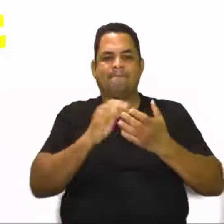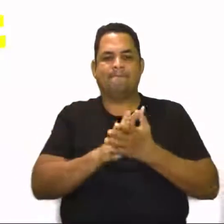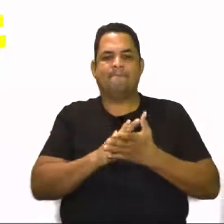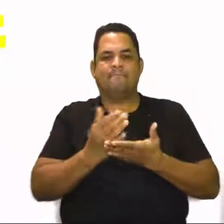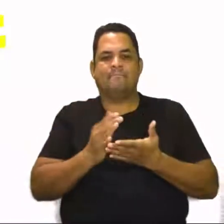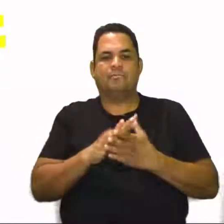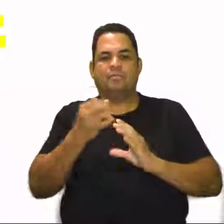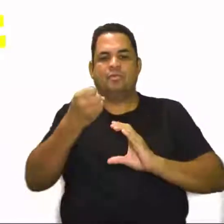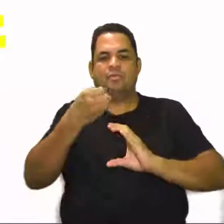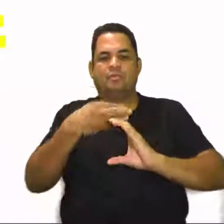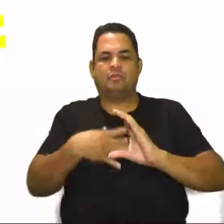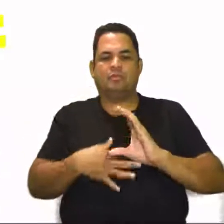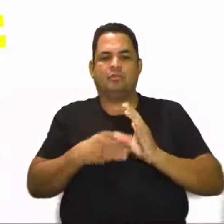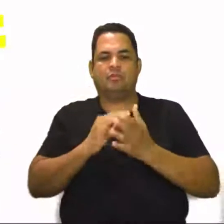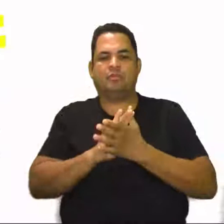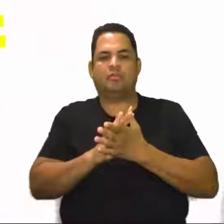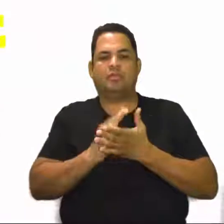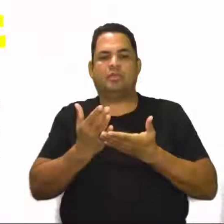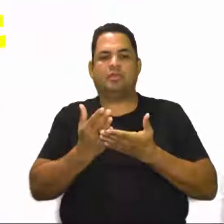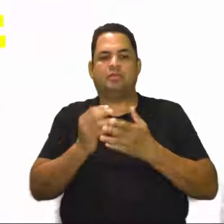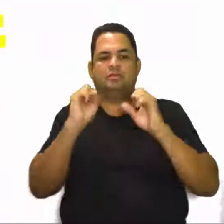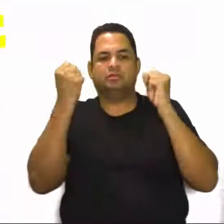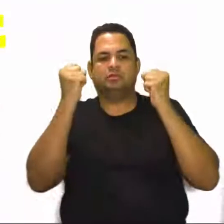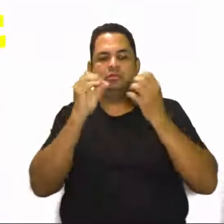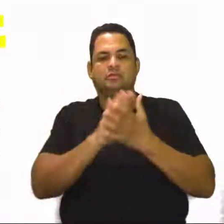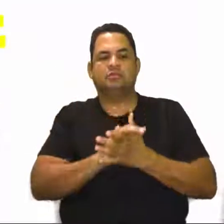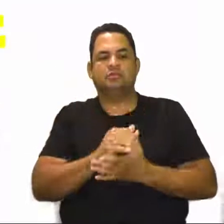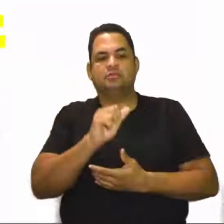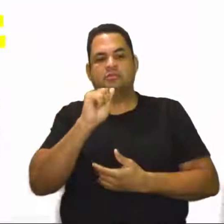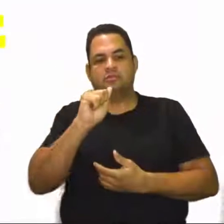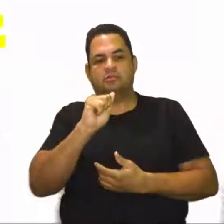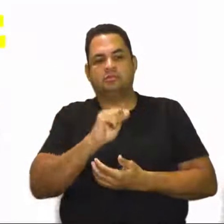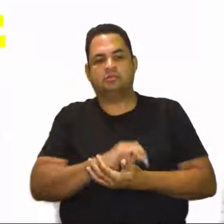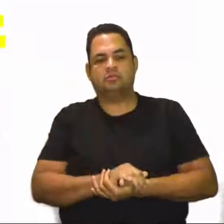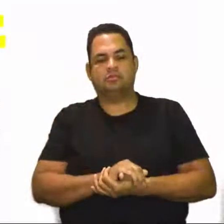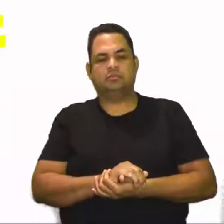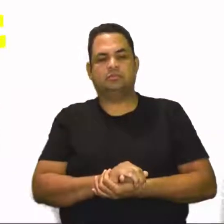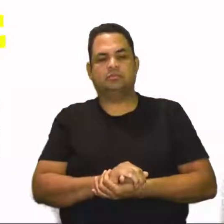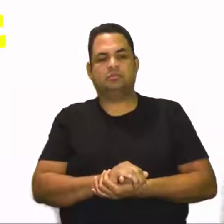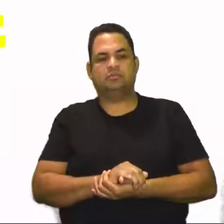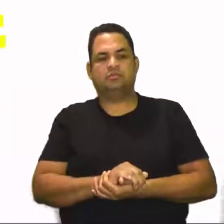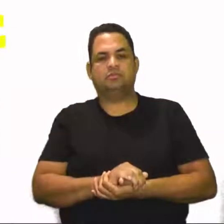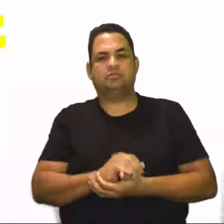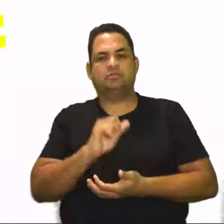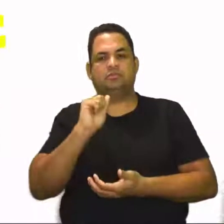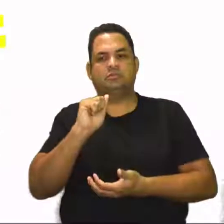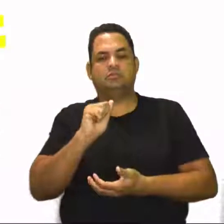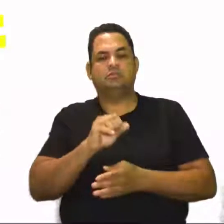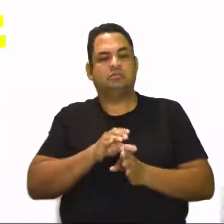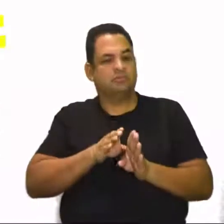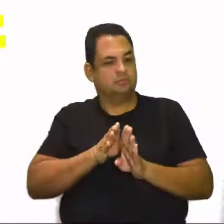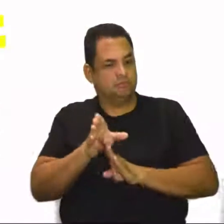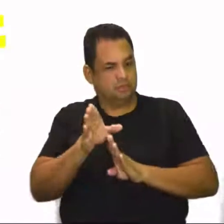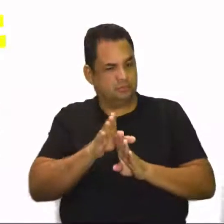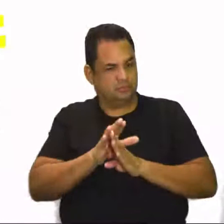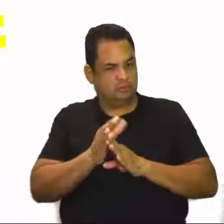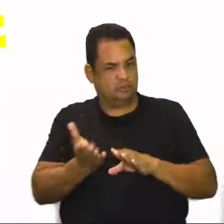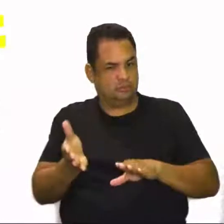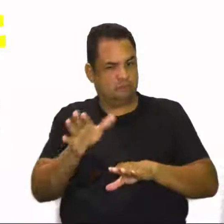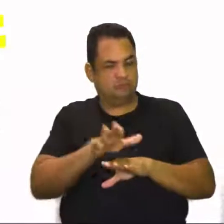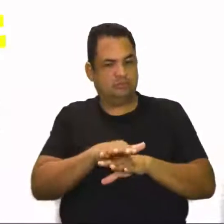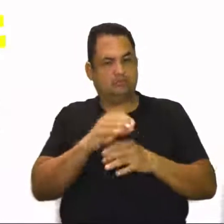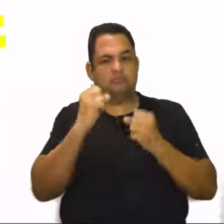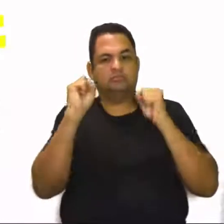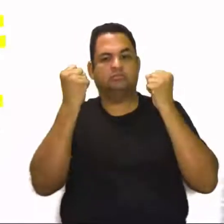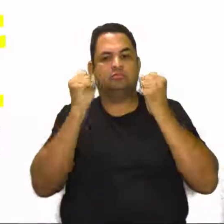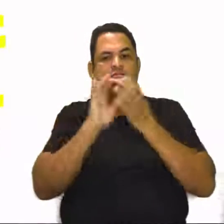função social da atividade física. Então, vamos analisar a A. A letra A diz o seguinte. Recomenda-se a inclusão de